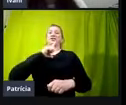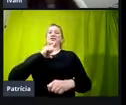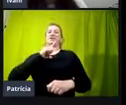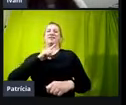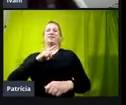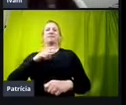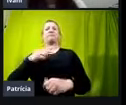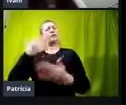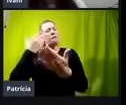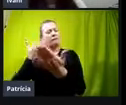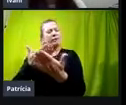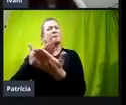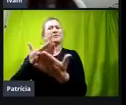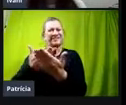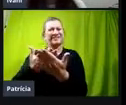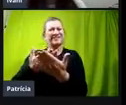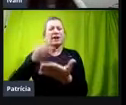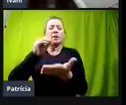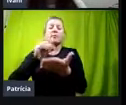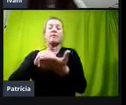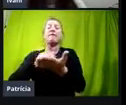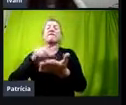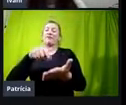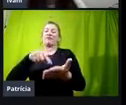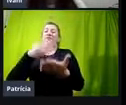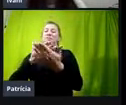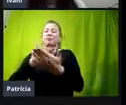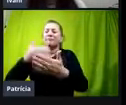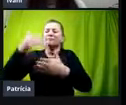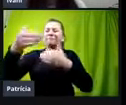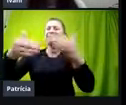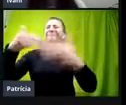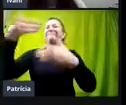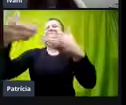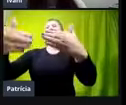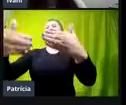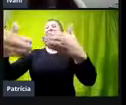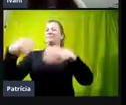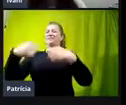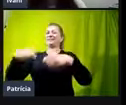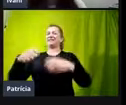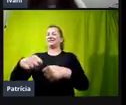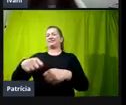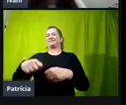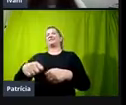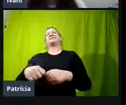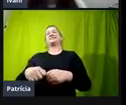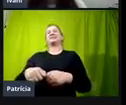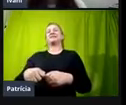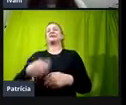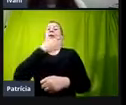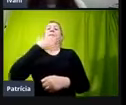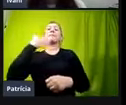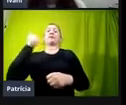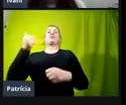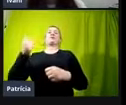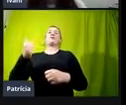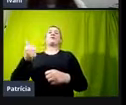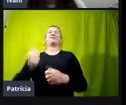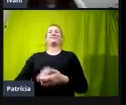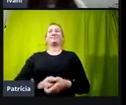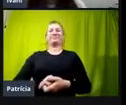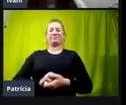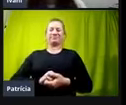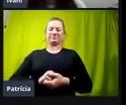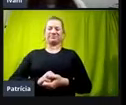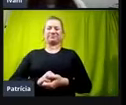vamos estudar pra que a gente possa, de fato, conseguir chegar onde a gente precisa e da melhor forma possível, né, é isso que tem que ser,